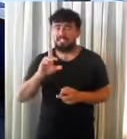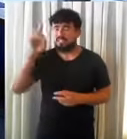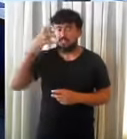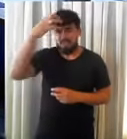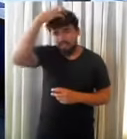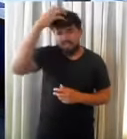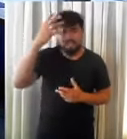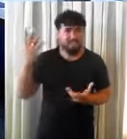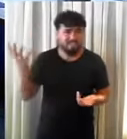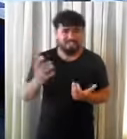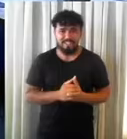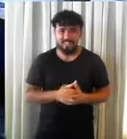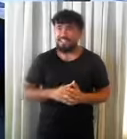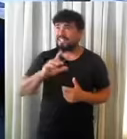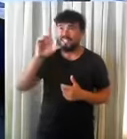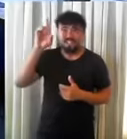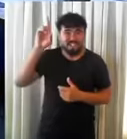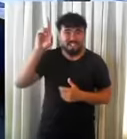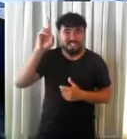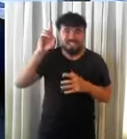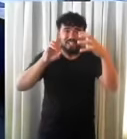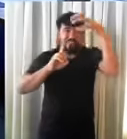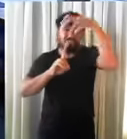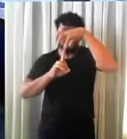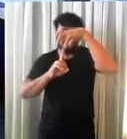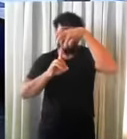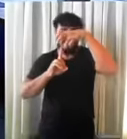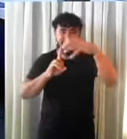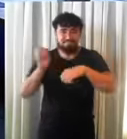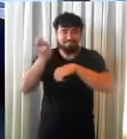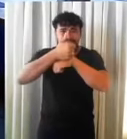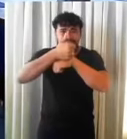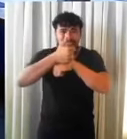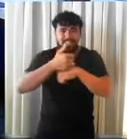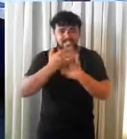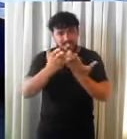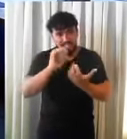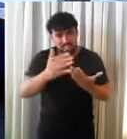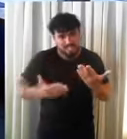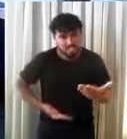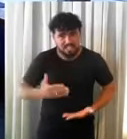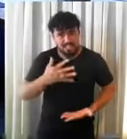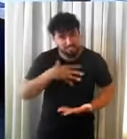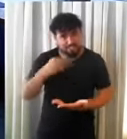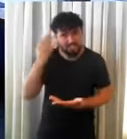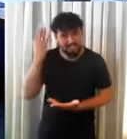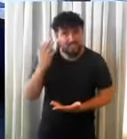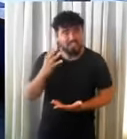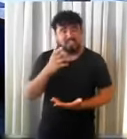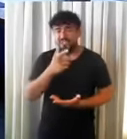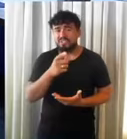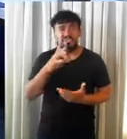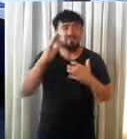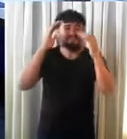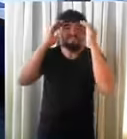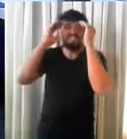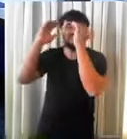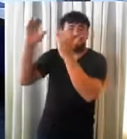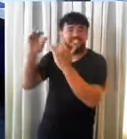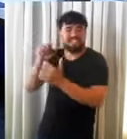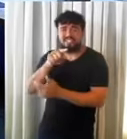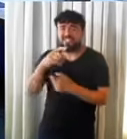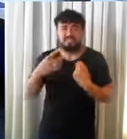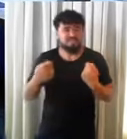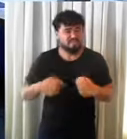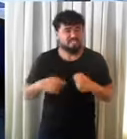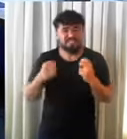verdade Ele é o Rei dos Reis E se você é o seu servo, se você é o seu filho, basta que você obedeça, basta que você se